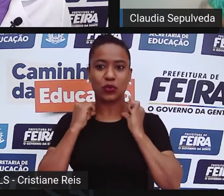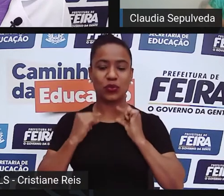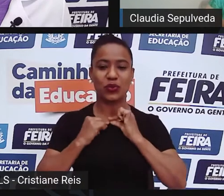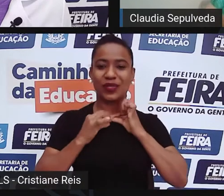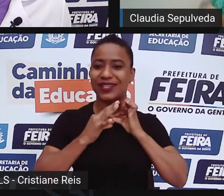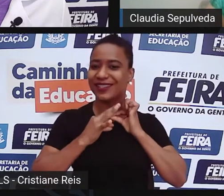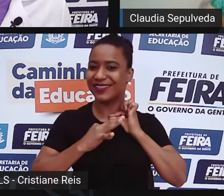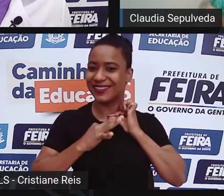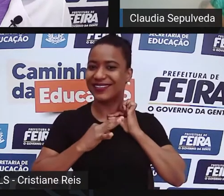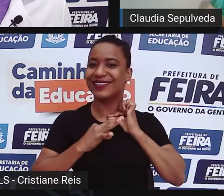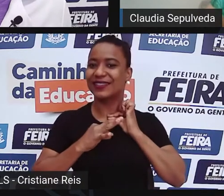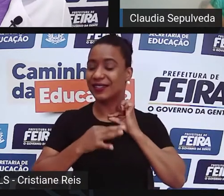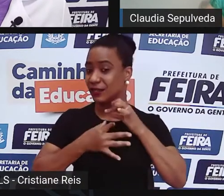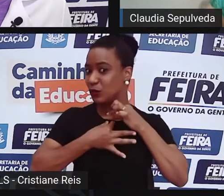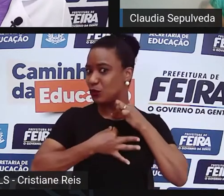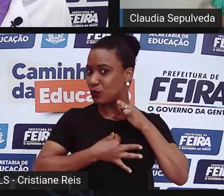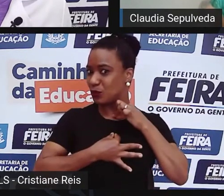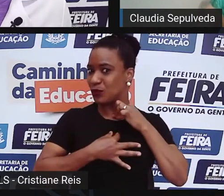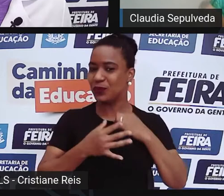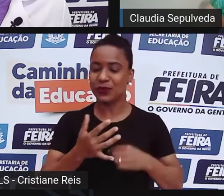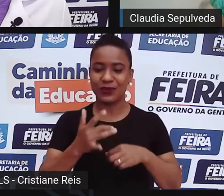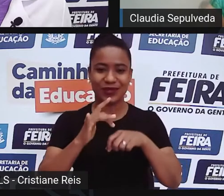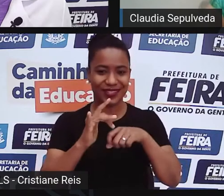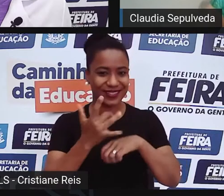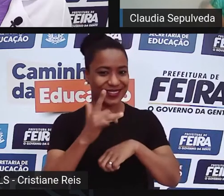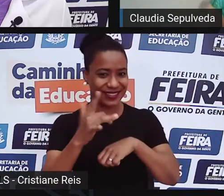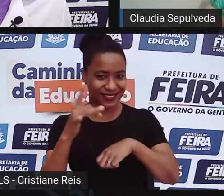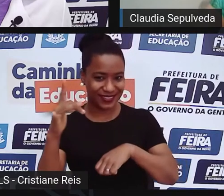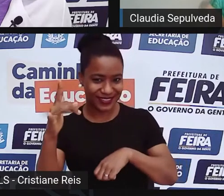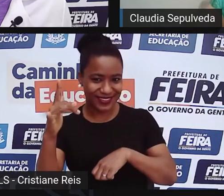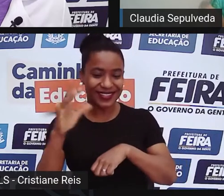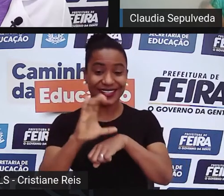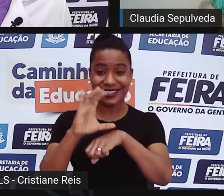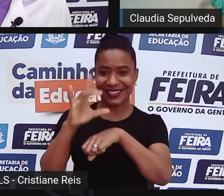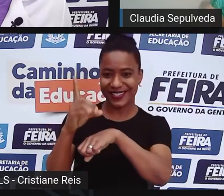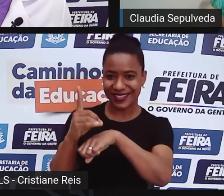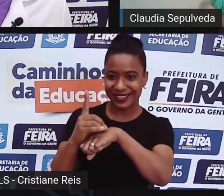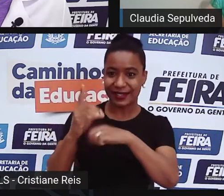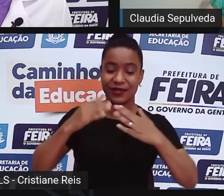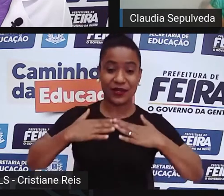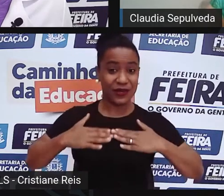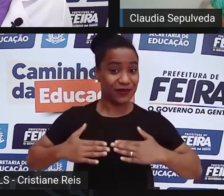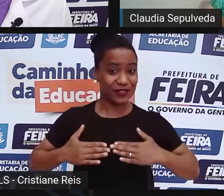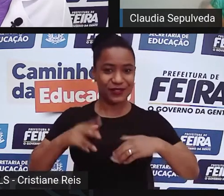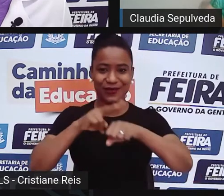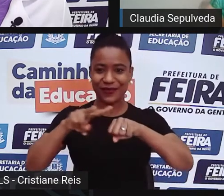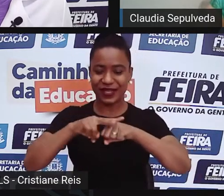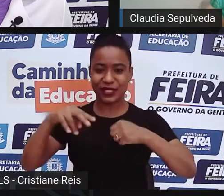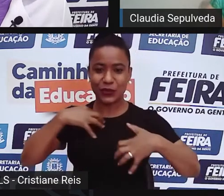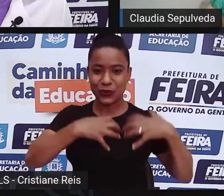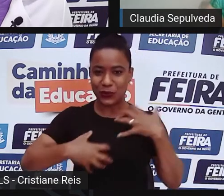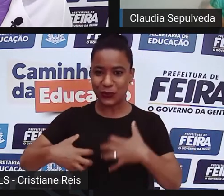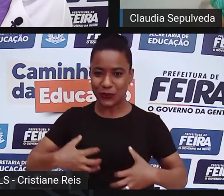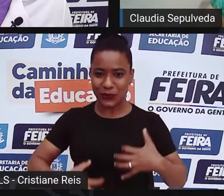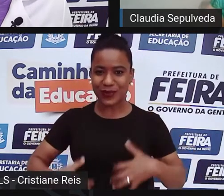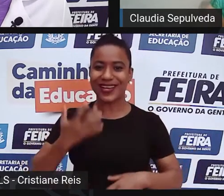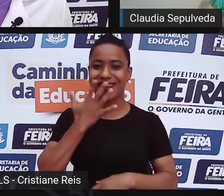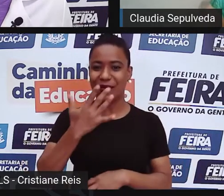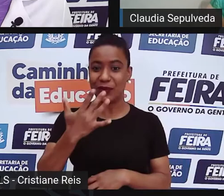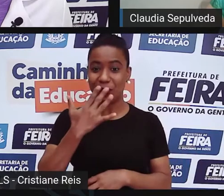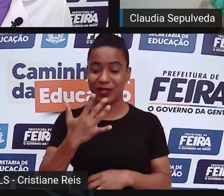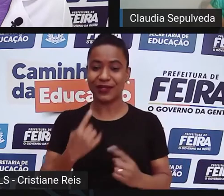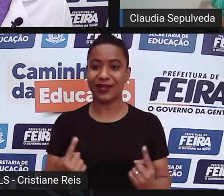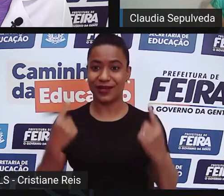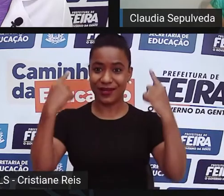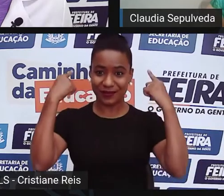com cristal da diamantina, da chapada diamantina, um vestido verde, com tons coloridos e, ao meu fundo,